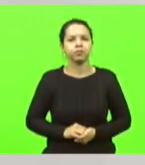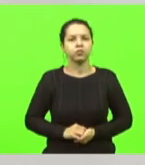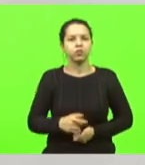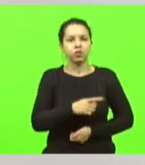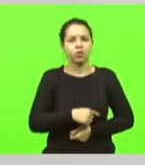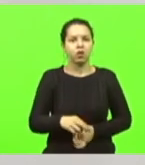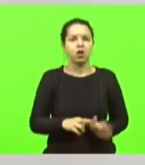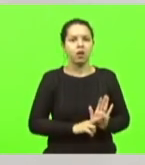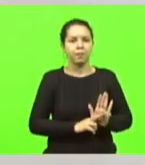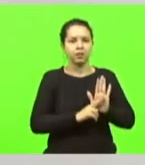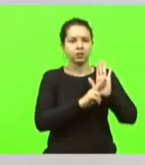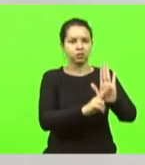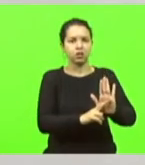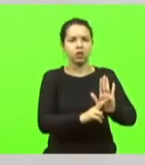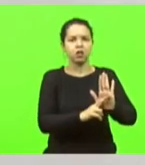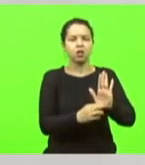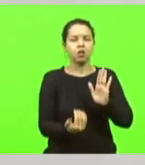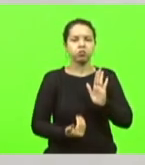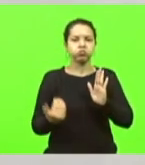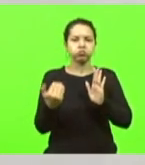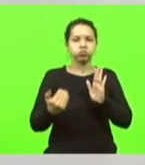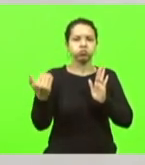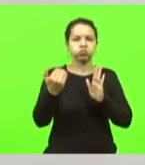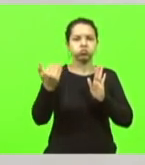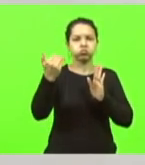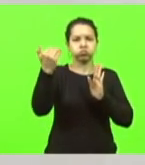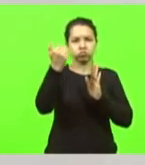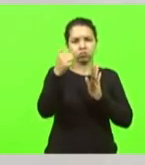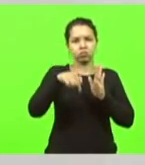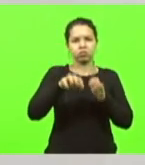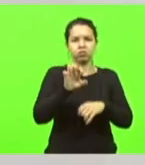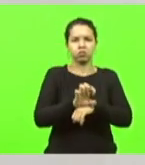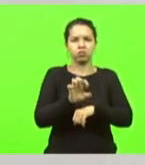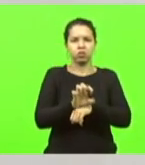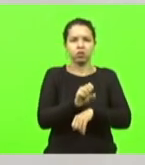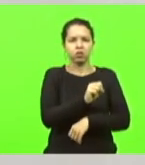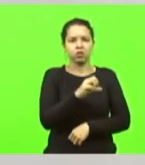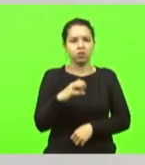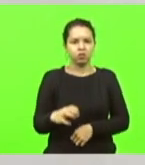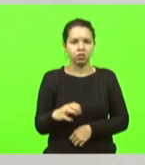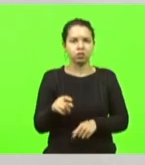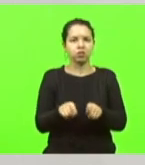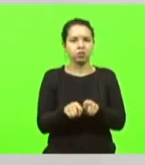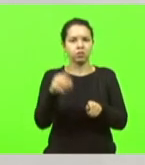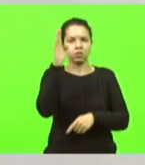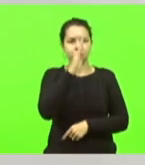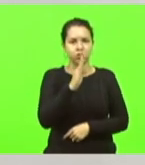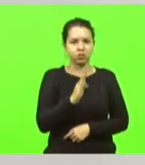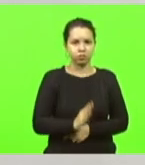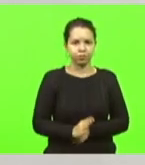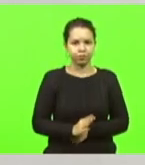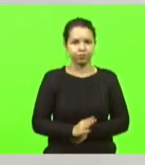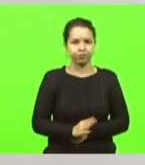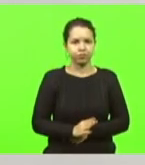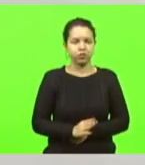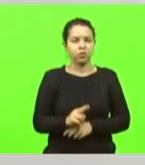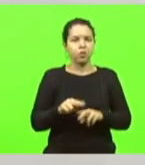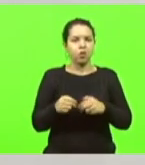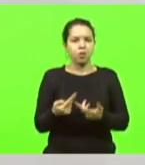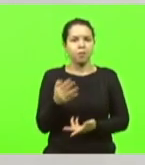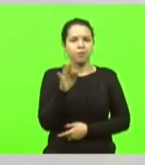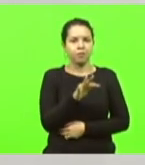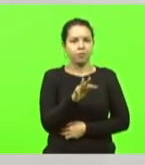vem ganhando esforço dentro do Estado de Santa Catarina e no Brasil, através da Federação Nacional dos Pequenos